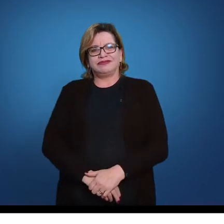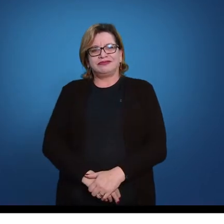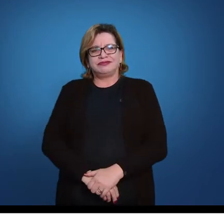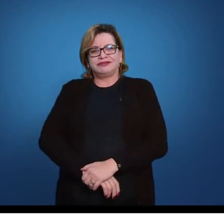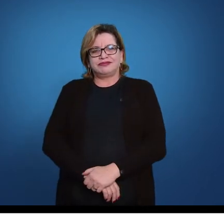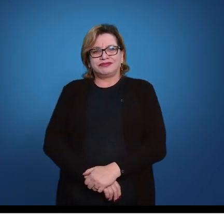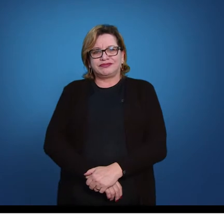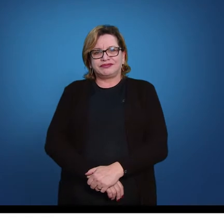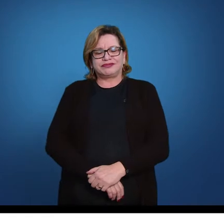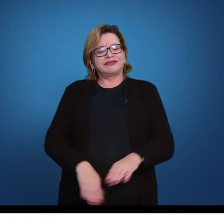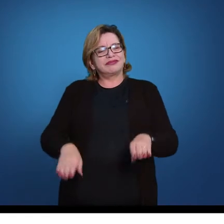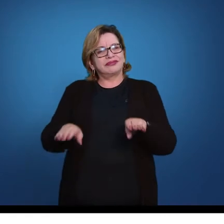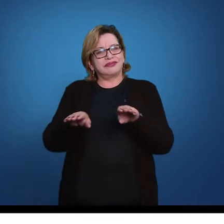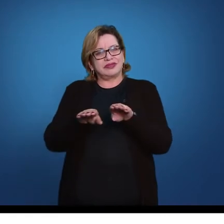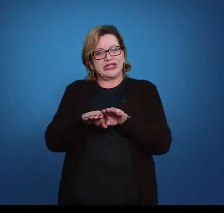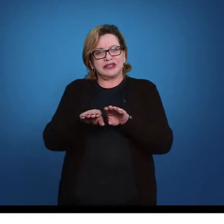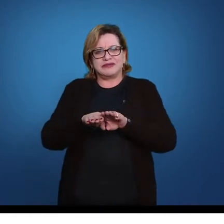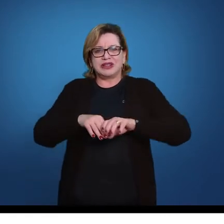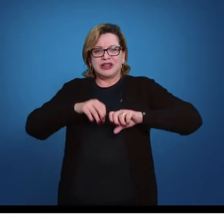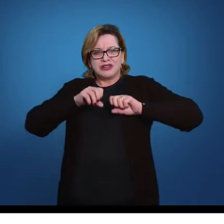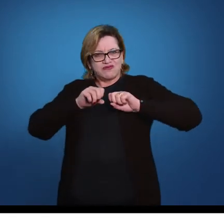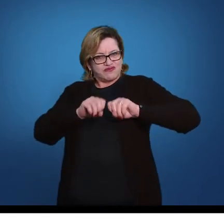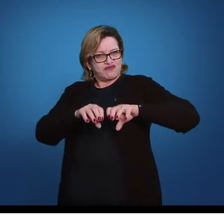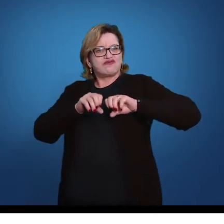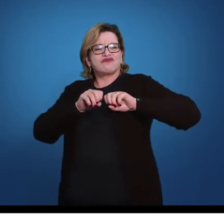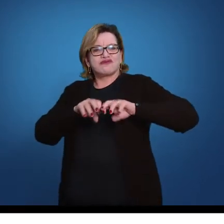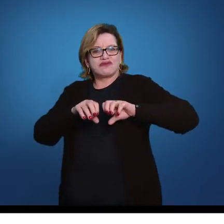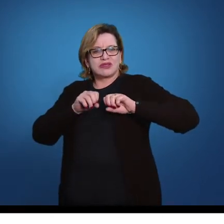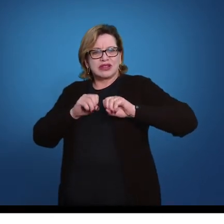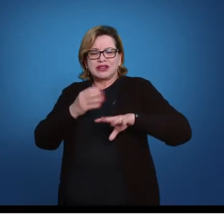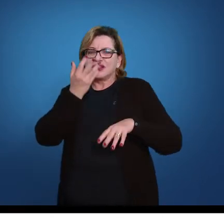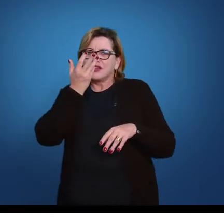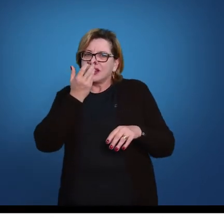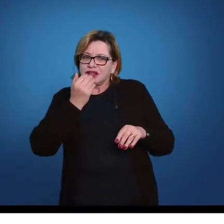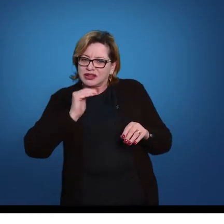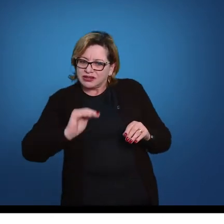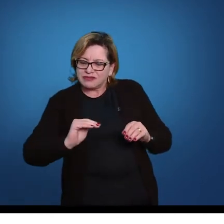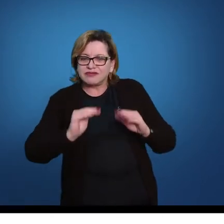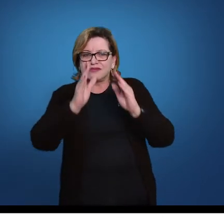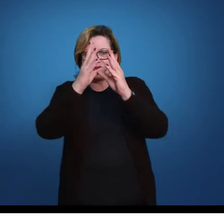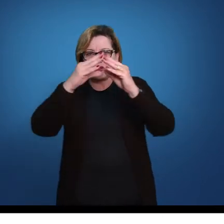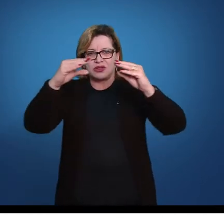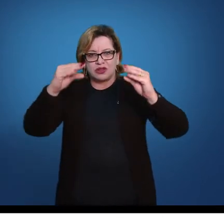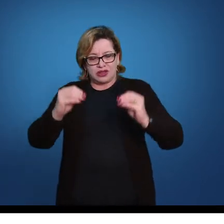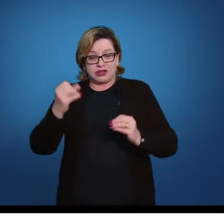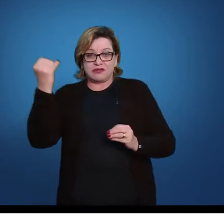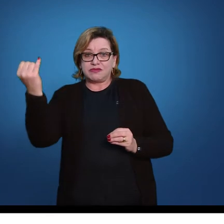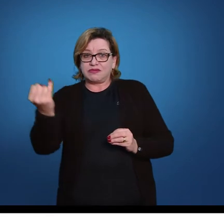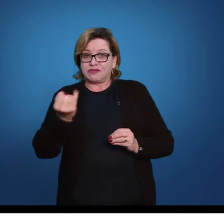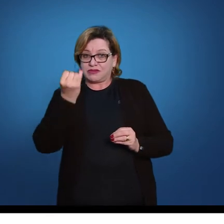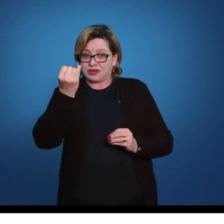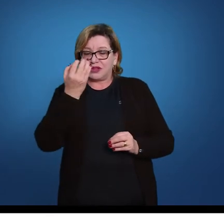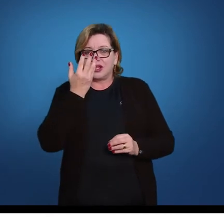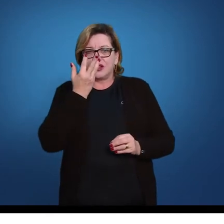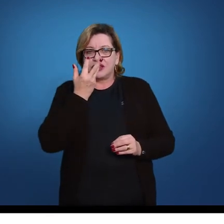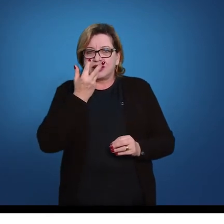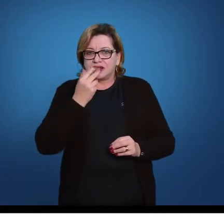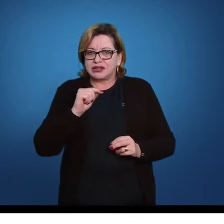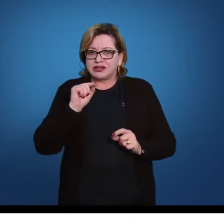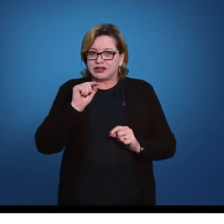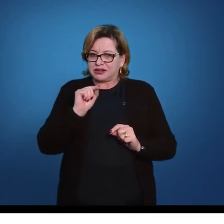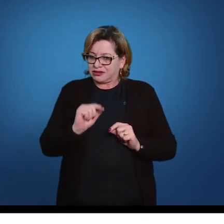A educação das crianças circenses era algo muito importante. As crianças eram